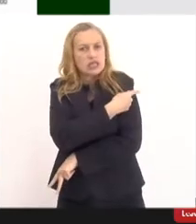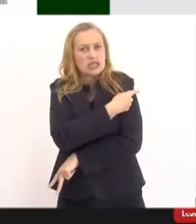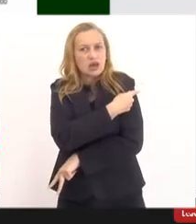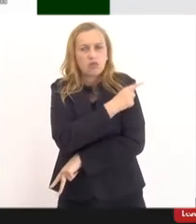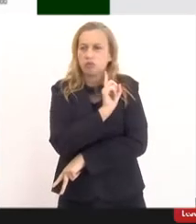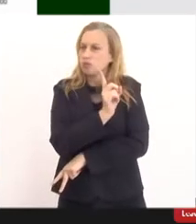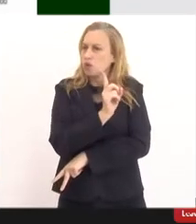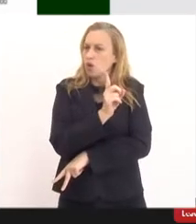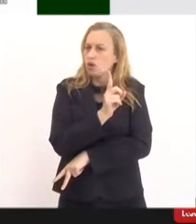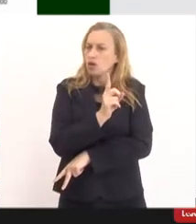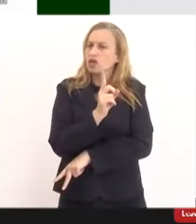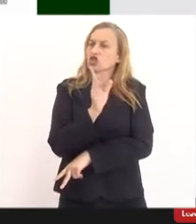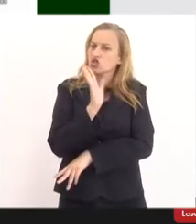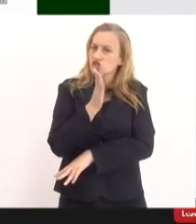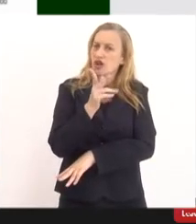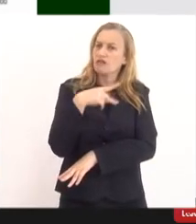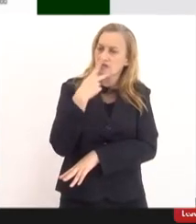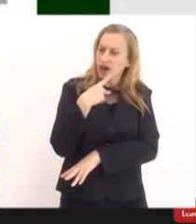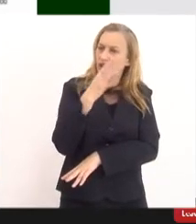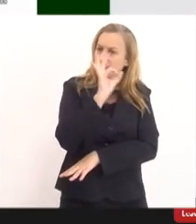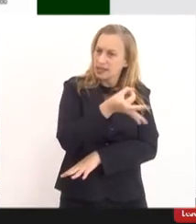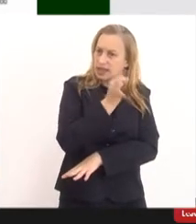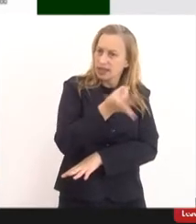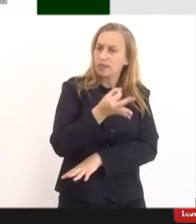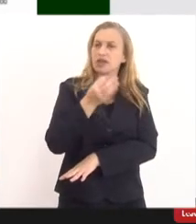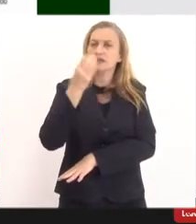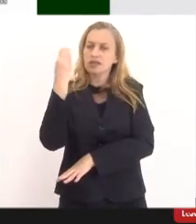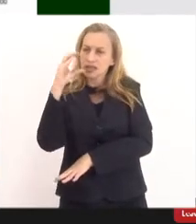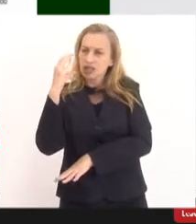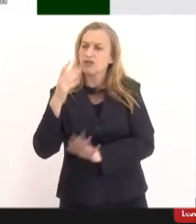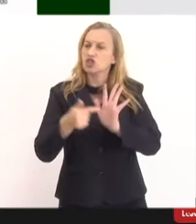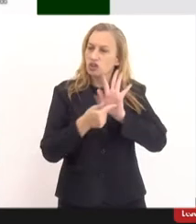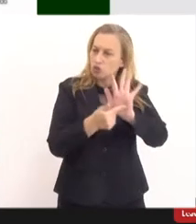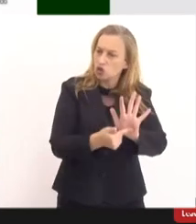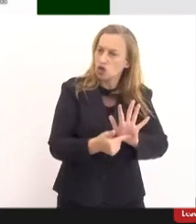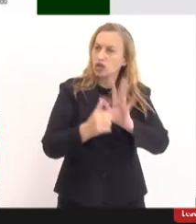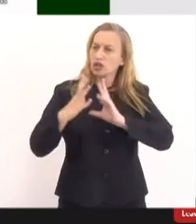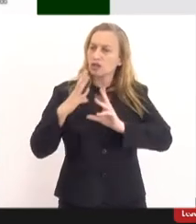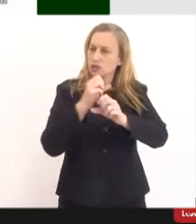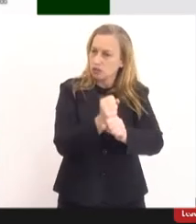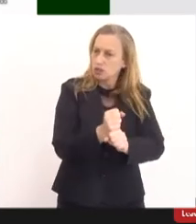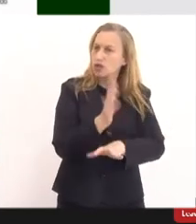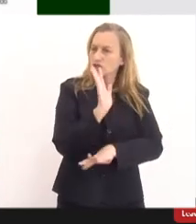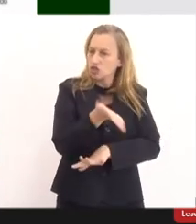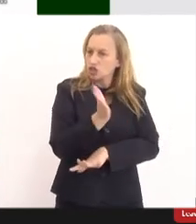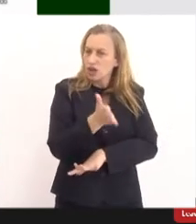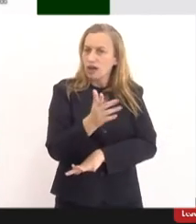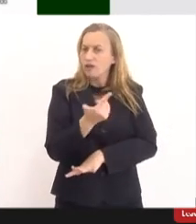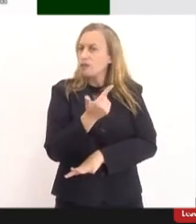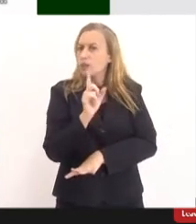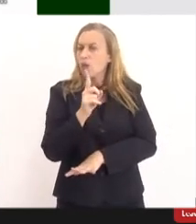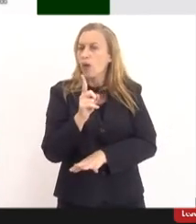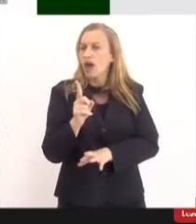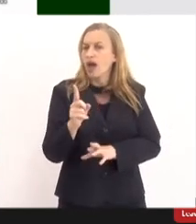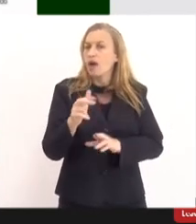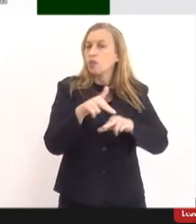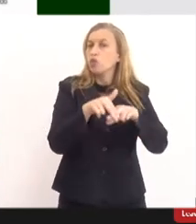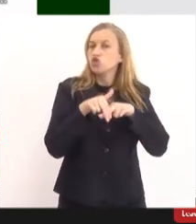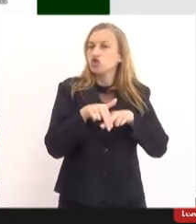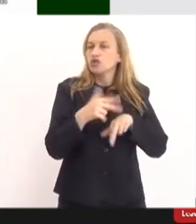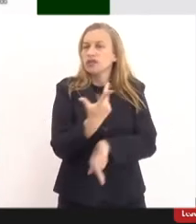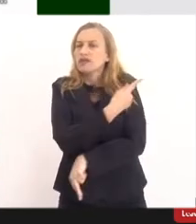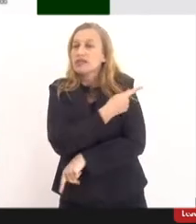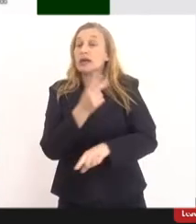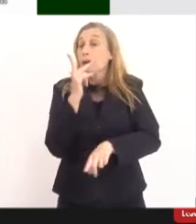Isso é uma coisa que o pessoal afirma. Estatisticamente, isso que já foi calculado pelo professor Bruno Campelo, não há correlação estatística, embora